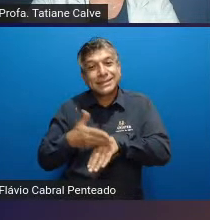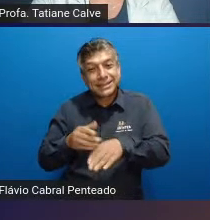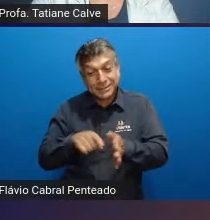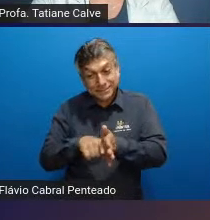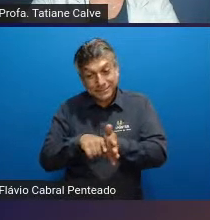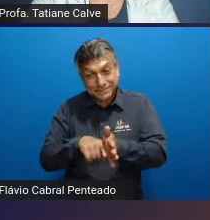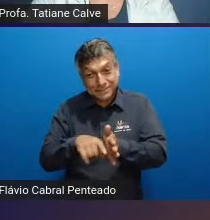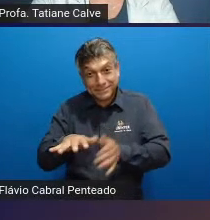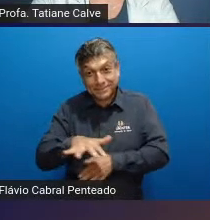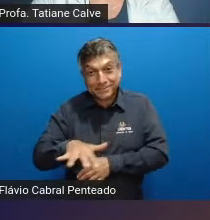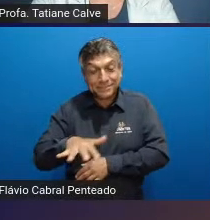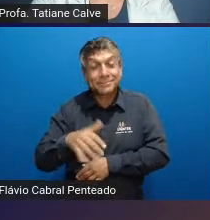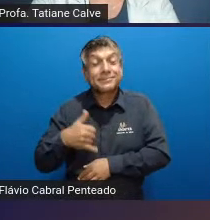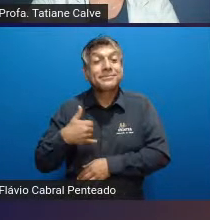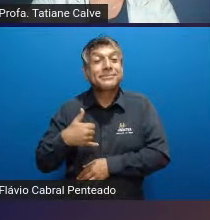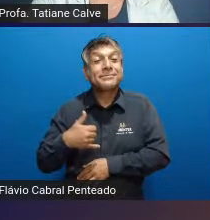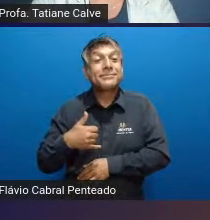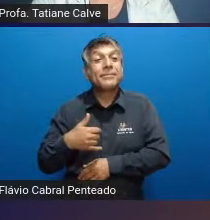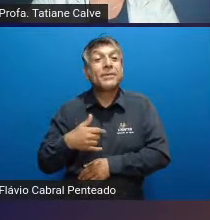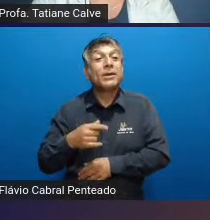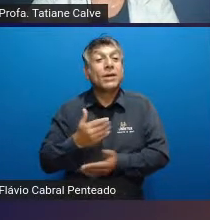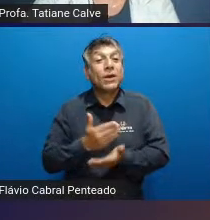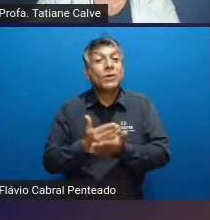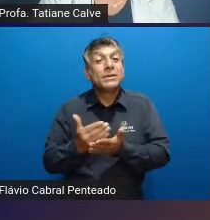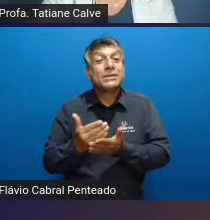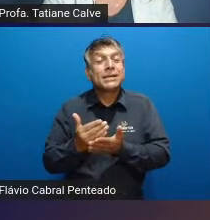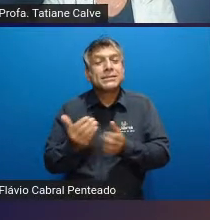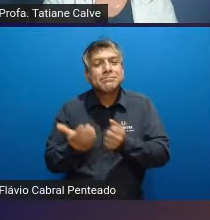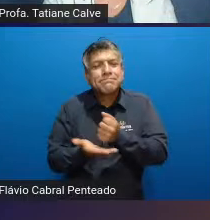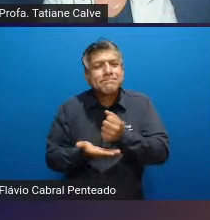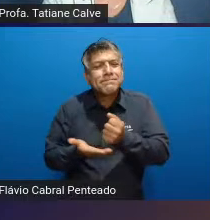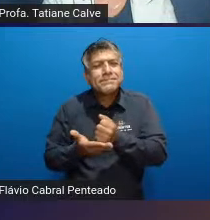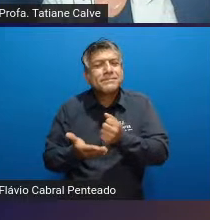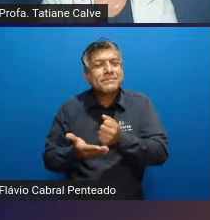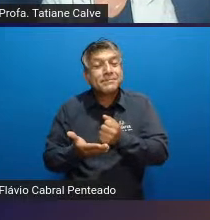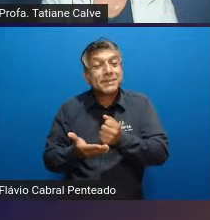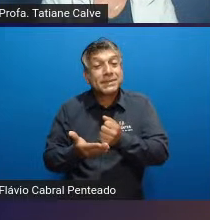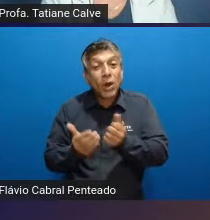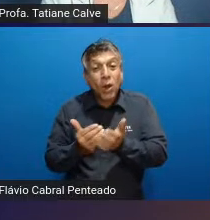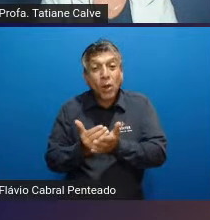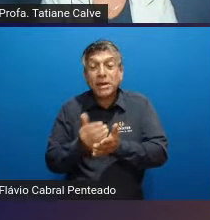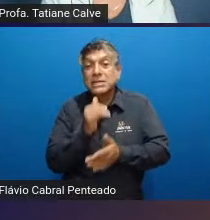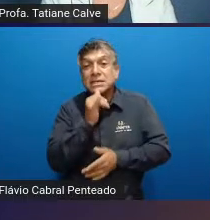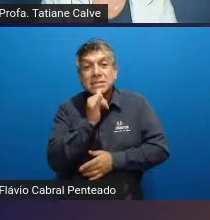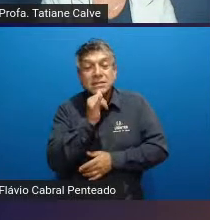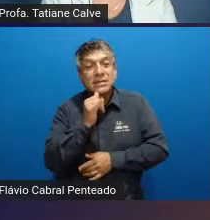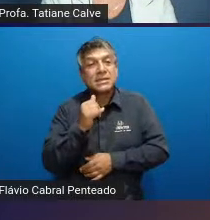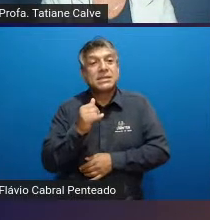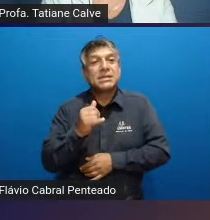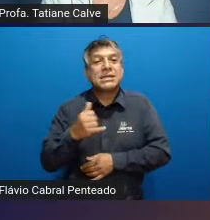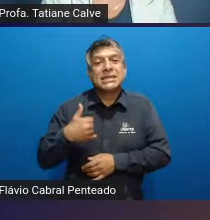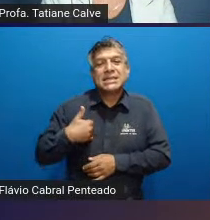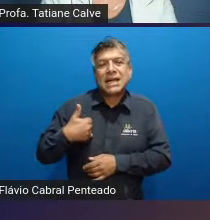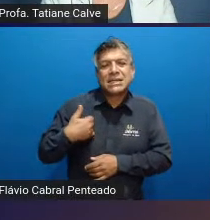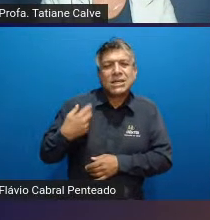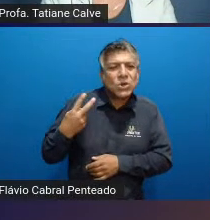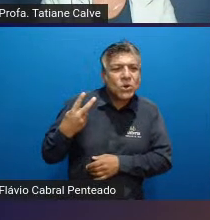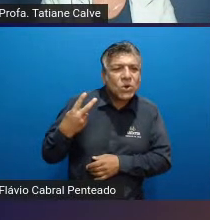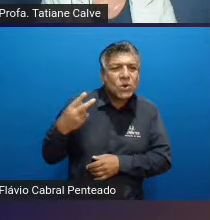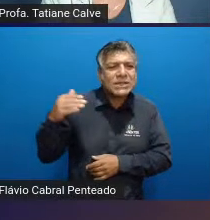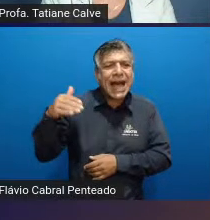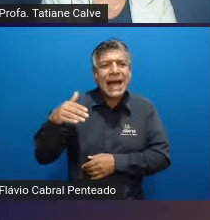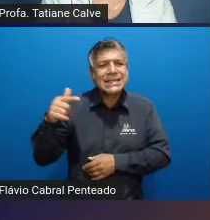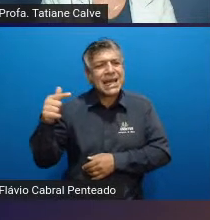elas estão na fase dos movimentos fundamentais que seria ali no início dos dois anos até sete